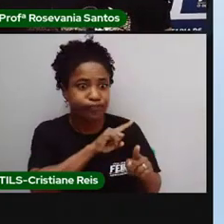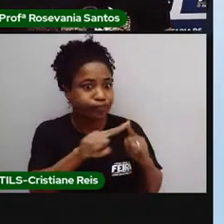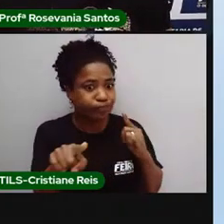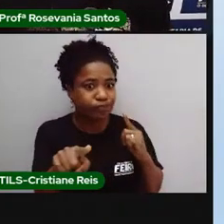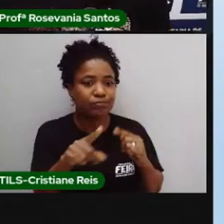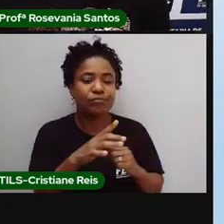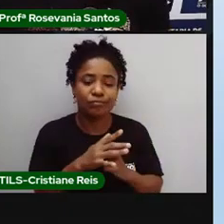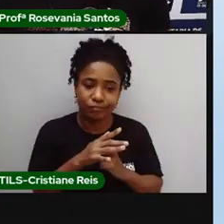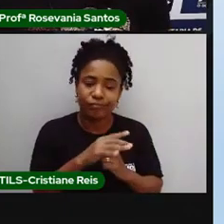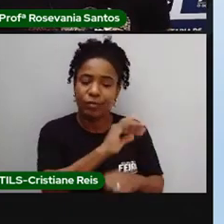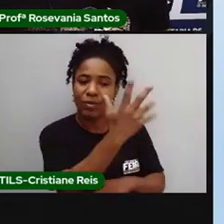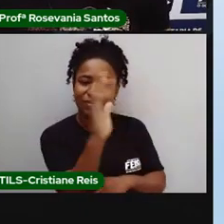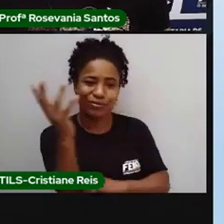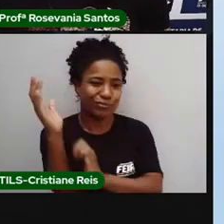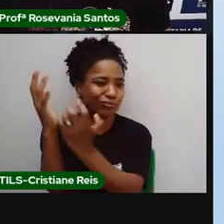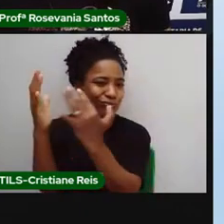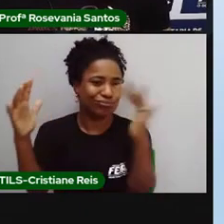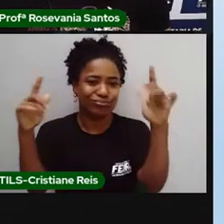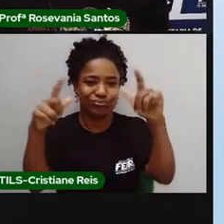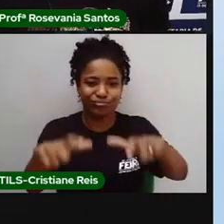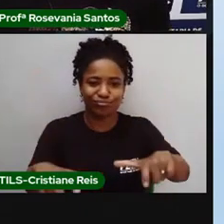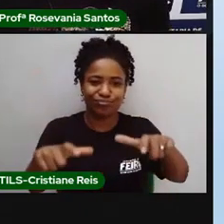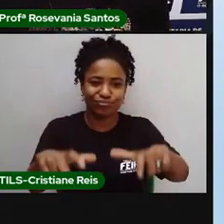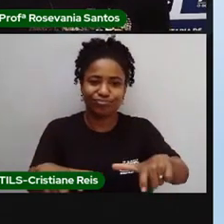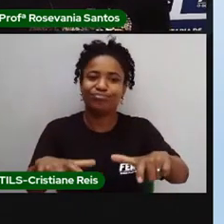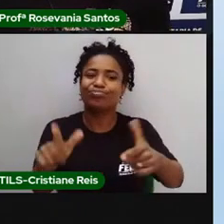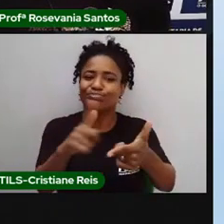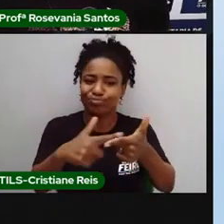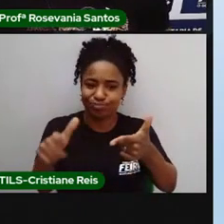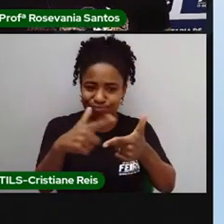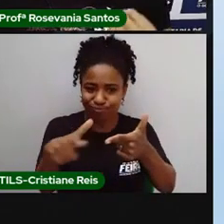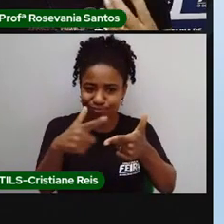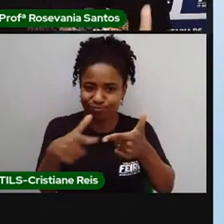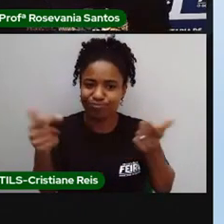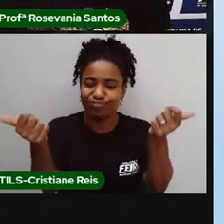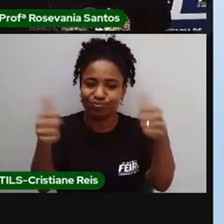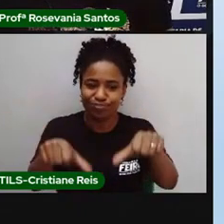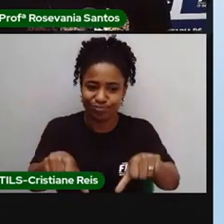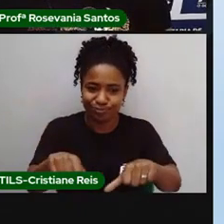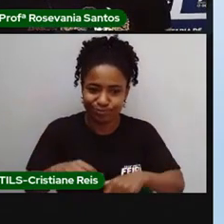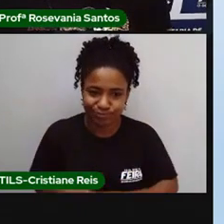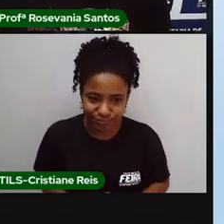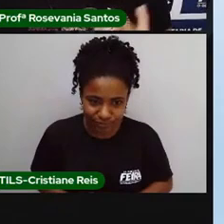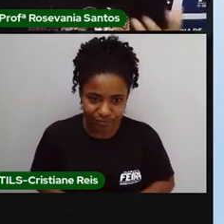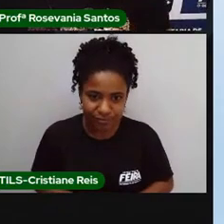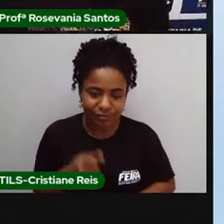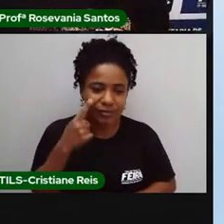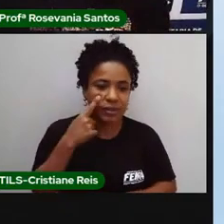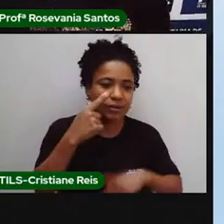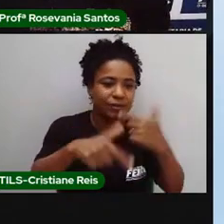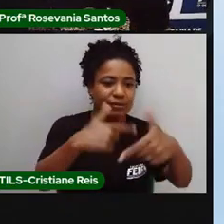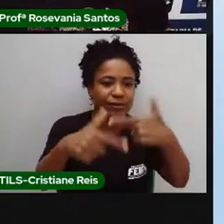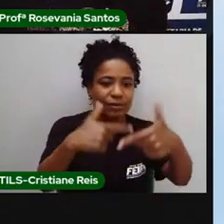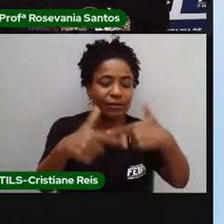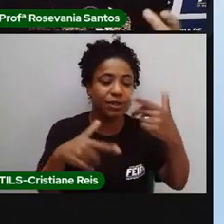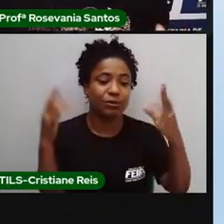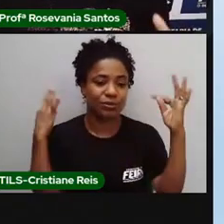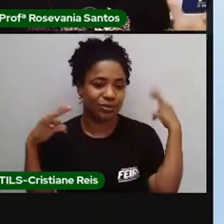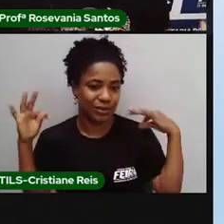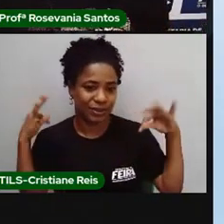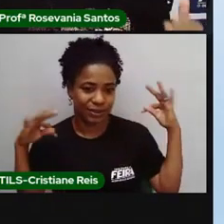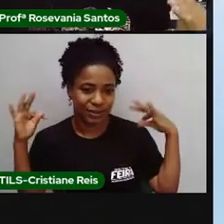Vamos lá. Então, vocês perceberam aí, né, o trabalho do turismo, o trabalho das indústrias, da agricultura,